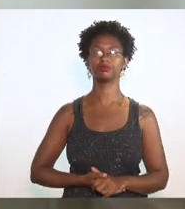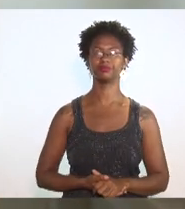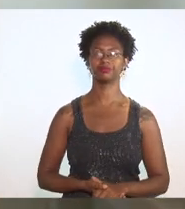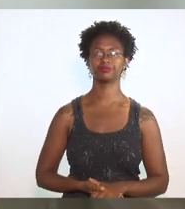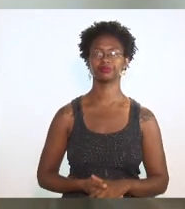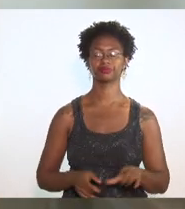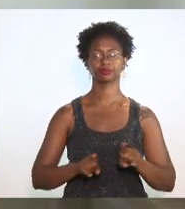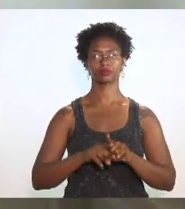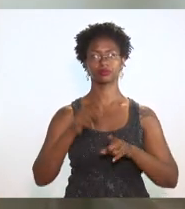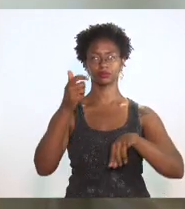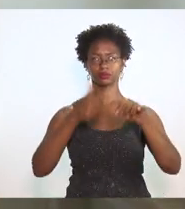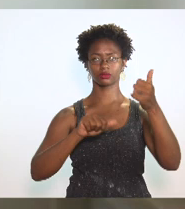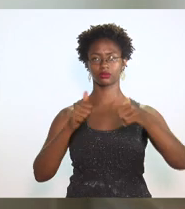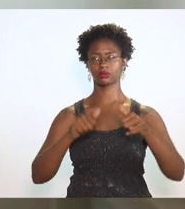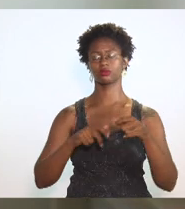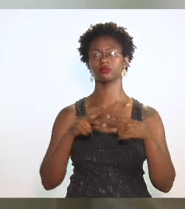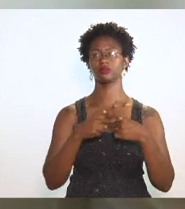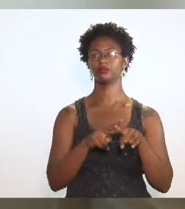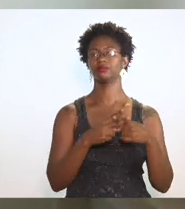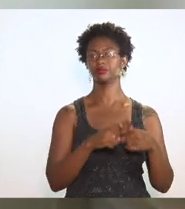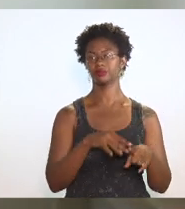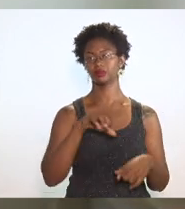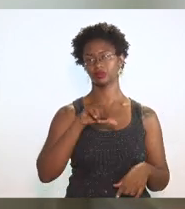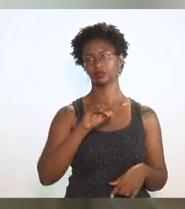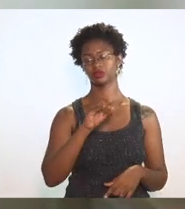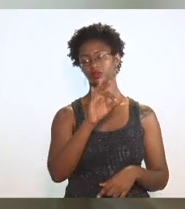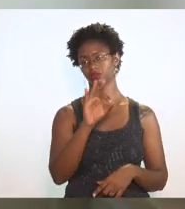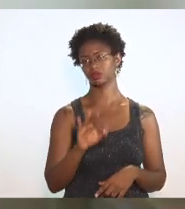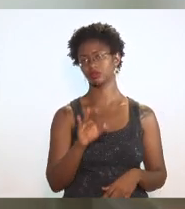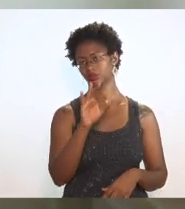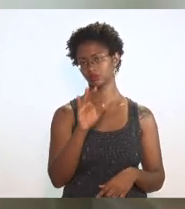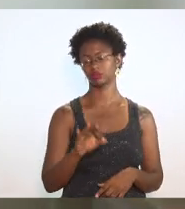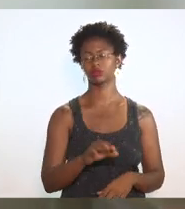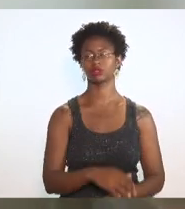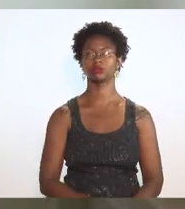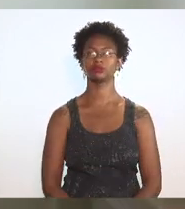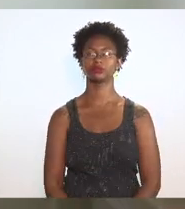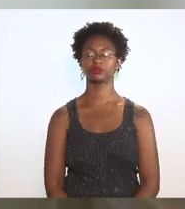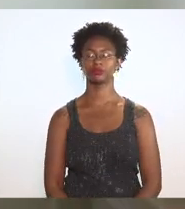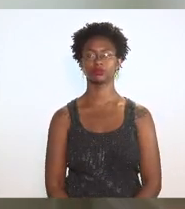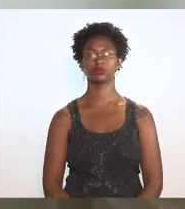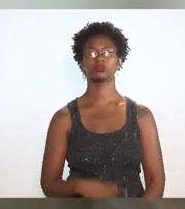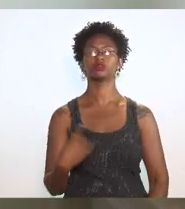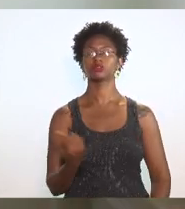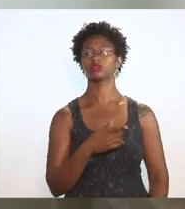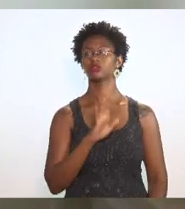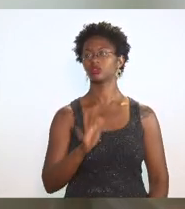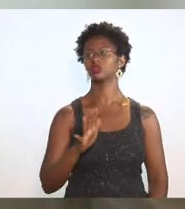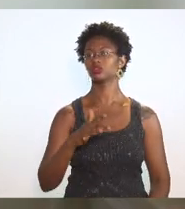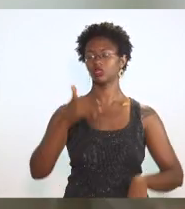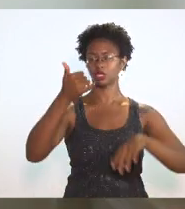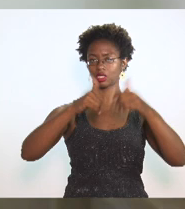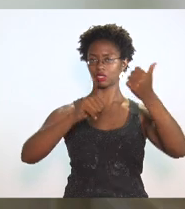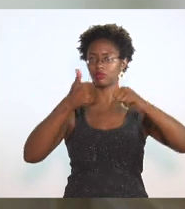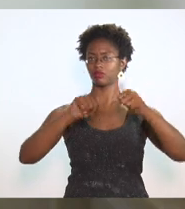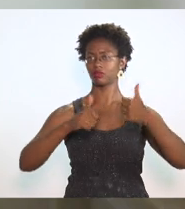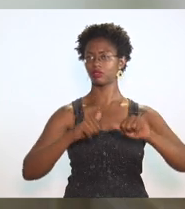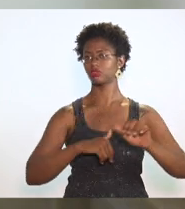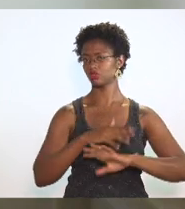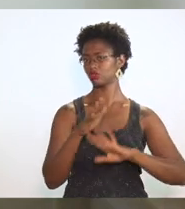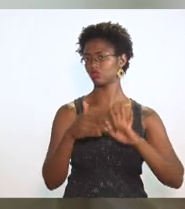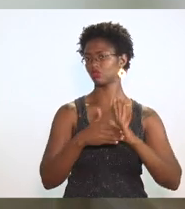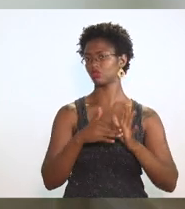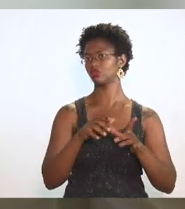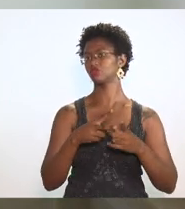emendas, em 90%, doutor Rodrigo Barreto, nós já fizemos a análise de todas as emendas, nós